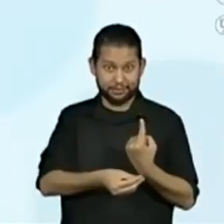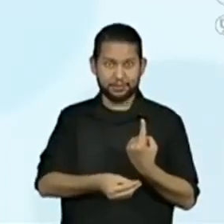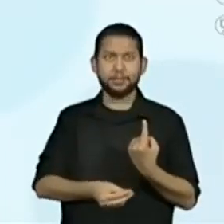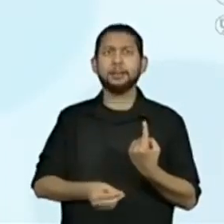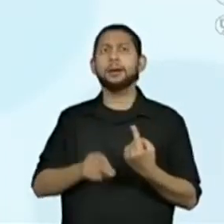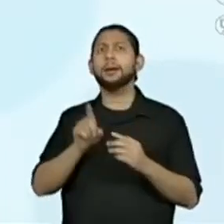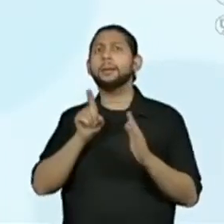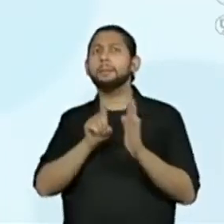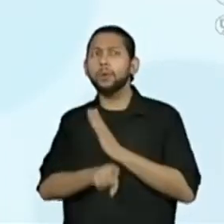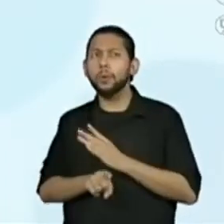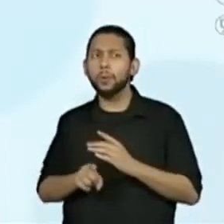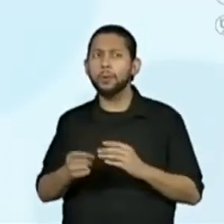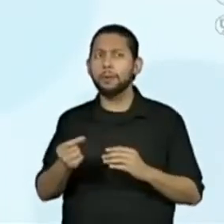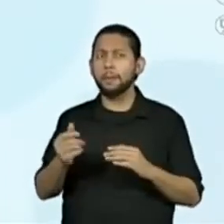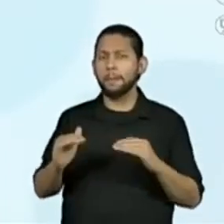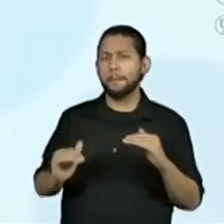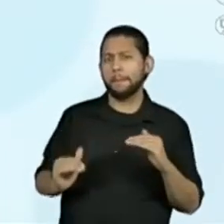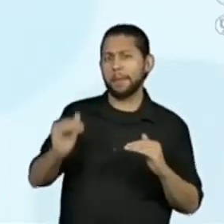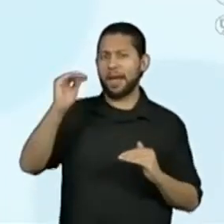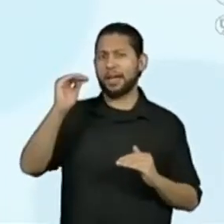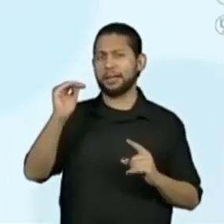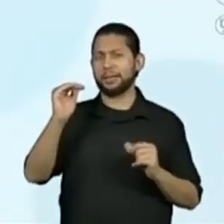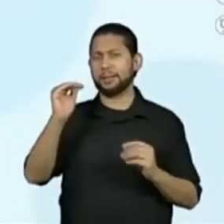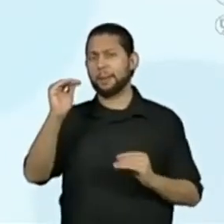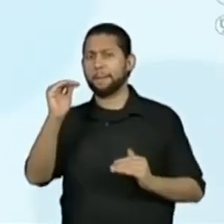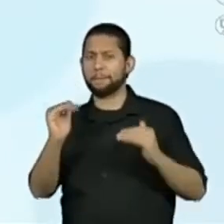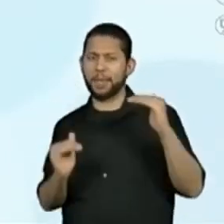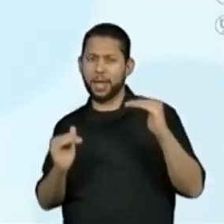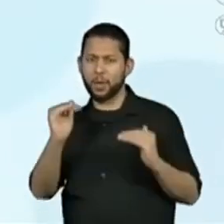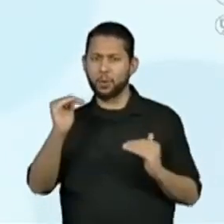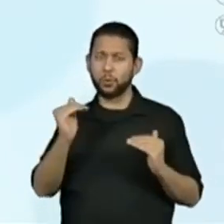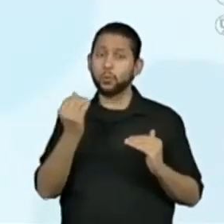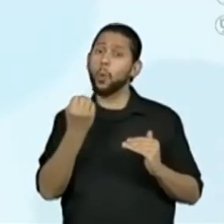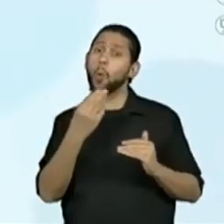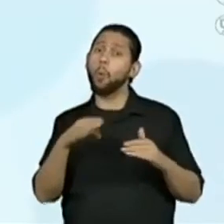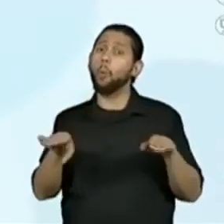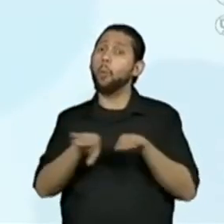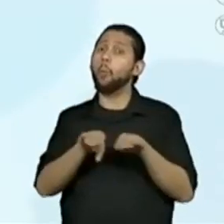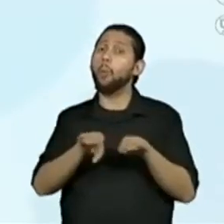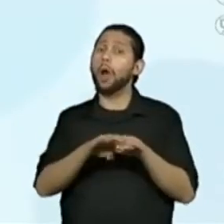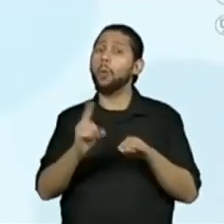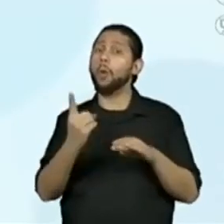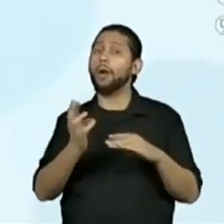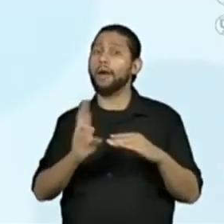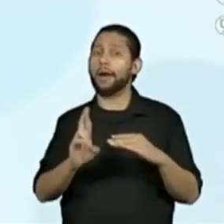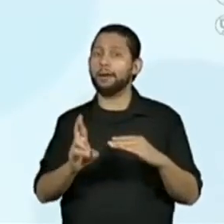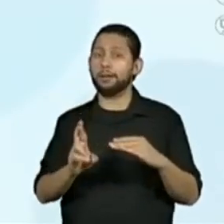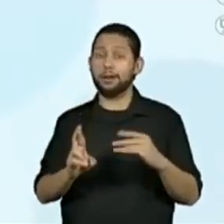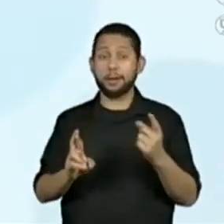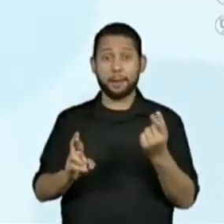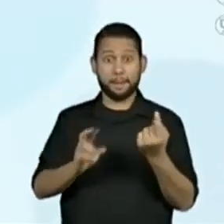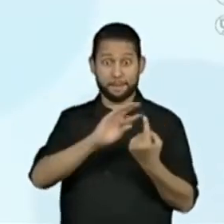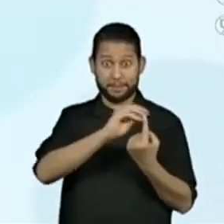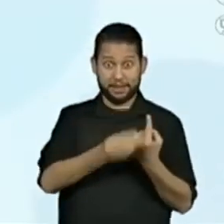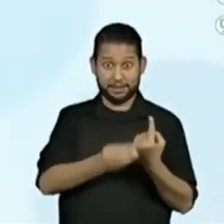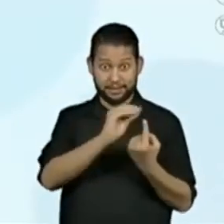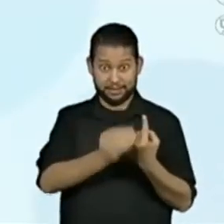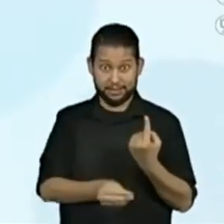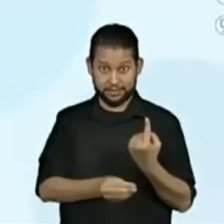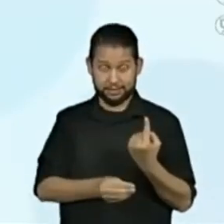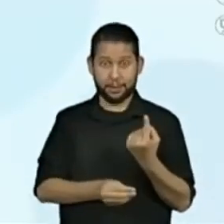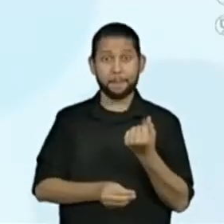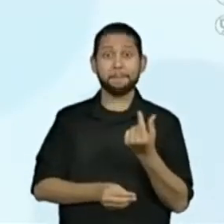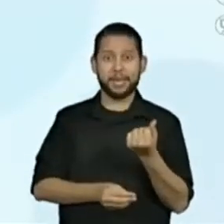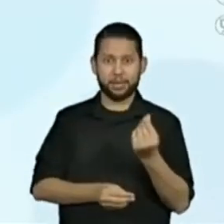maior, menor ou igual a R$ Justifique sua resposta.